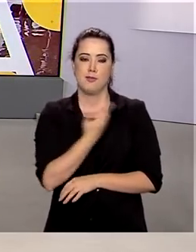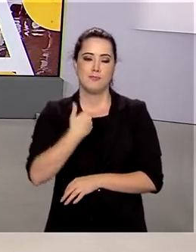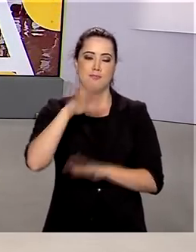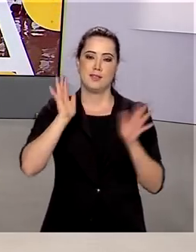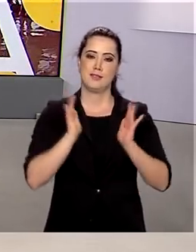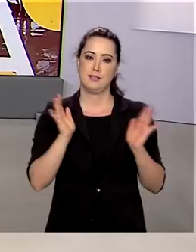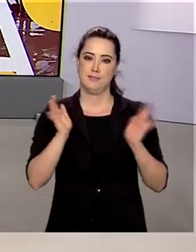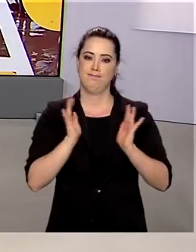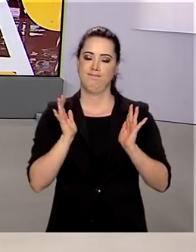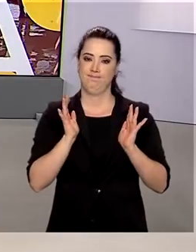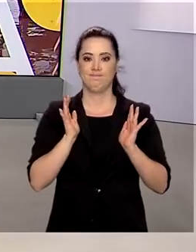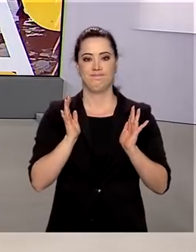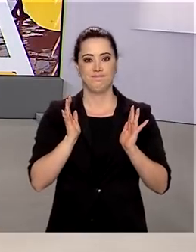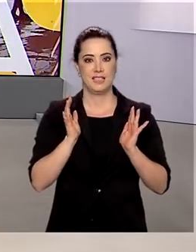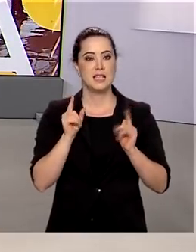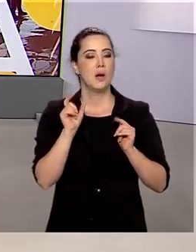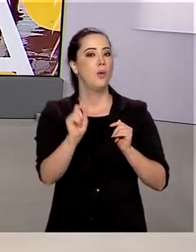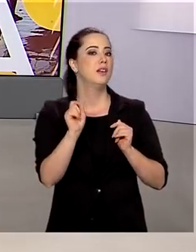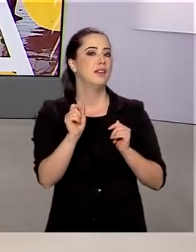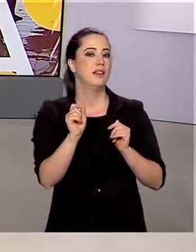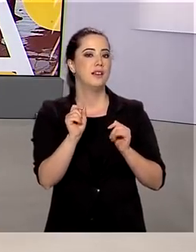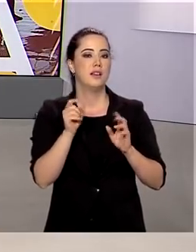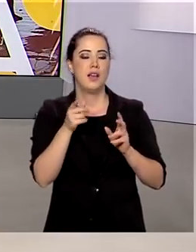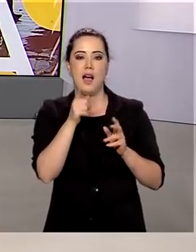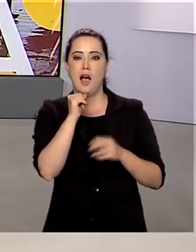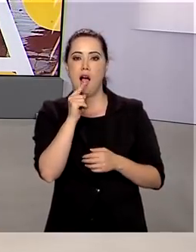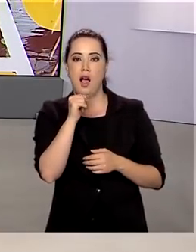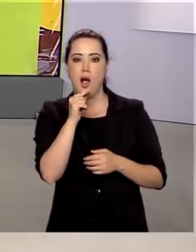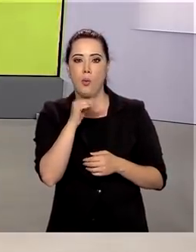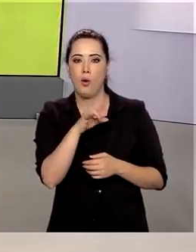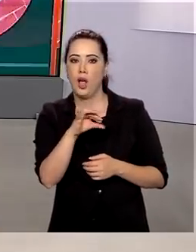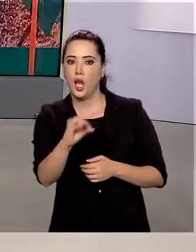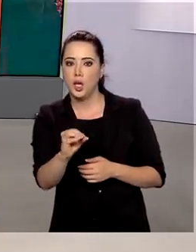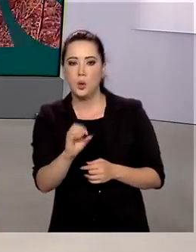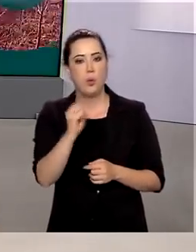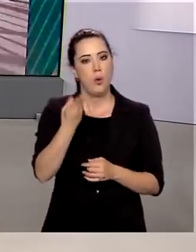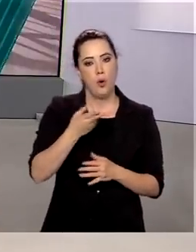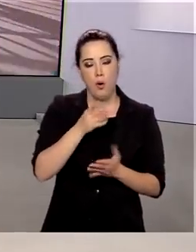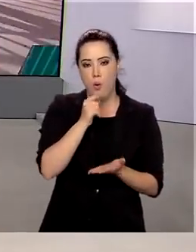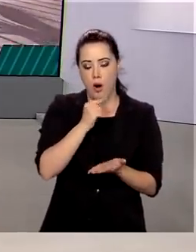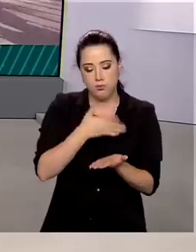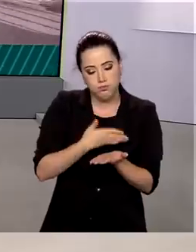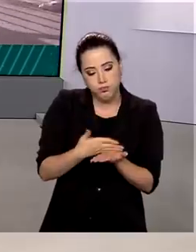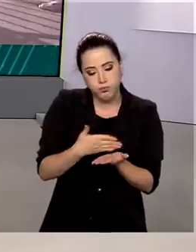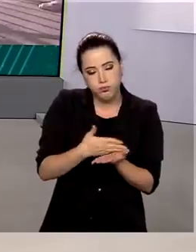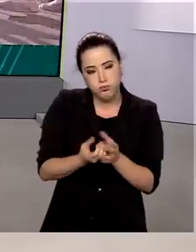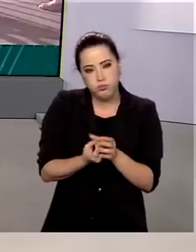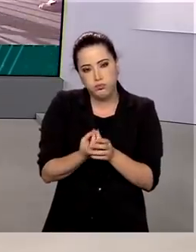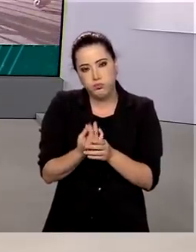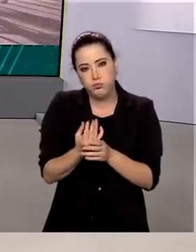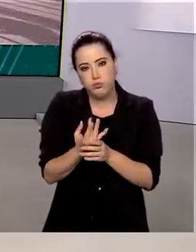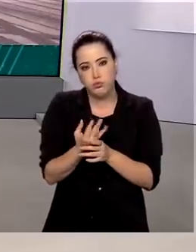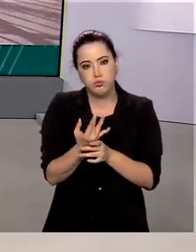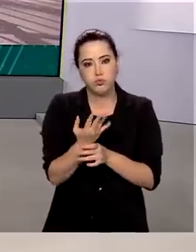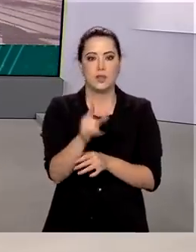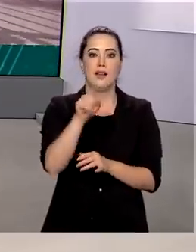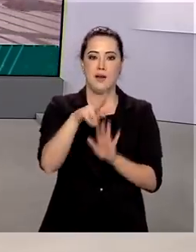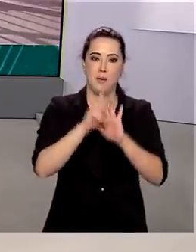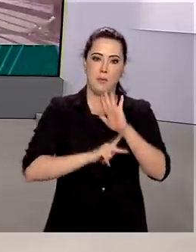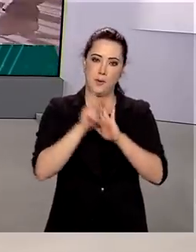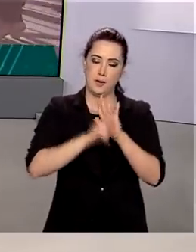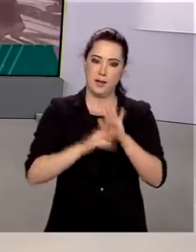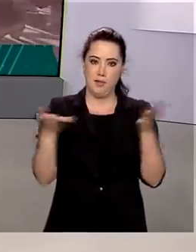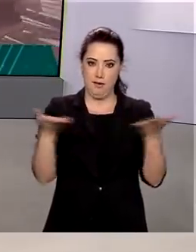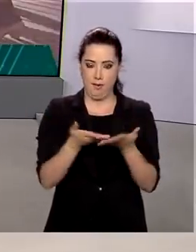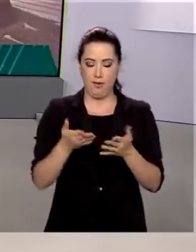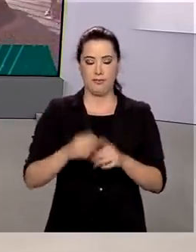maiores riquezas naturais, as nascentes e os rios brasileiros. Isso é o que pretende o programa recém-lançado Águas